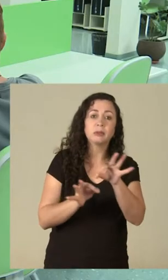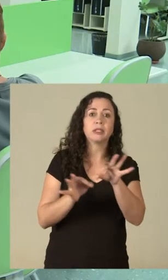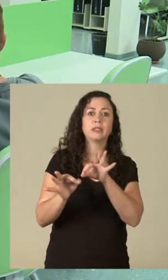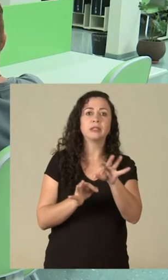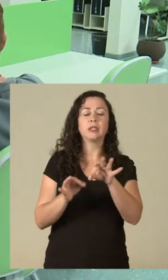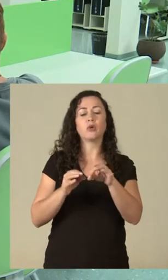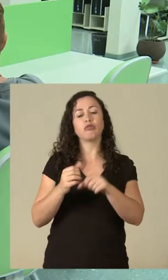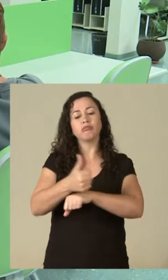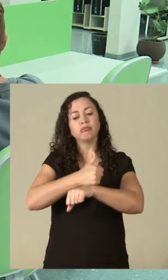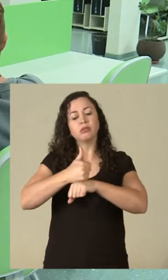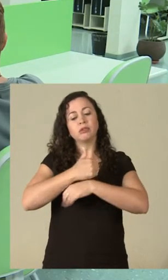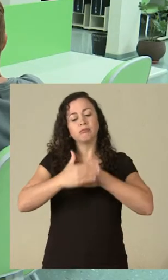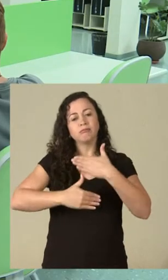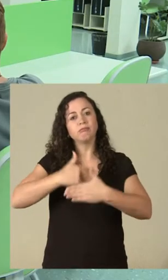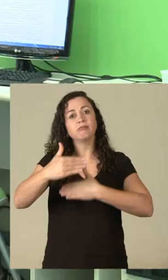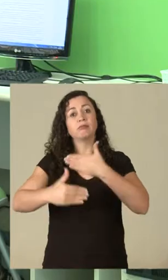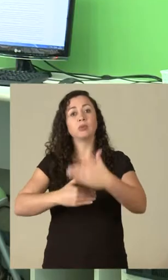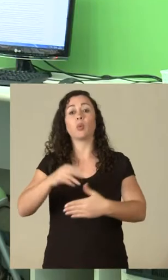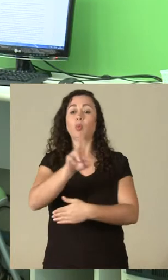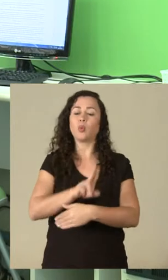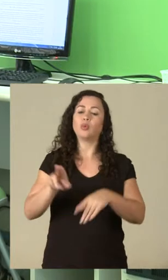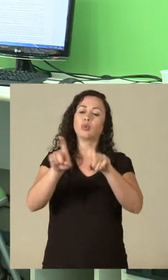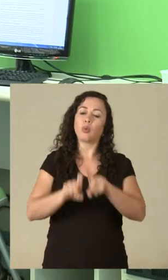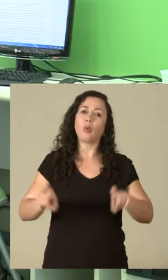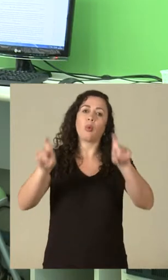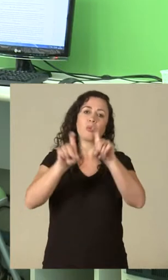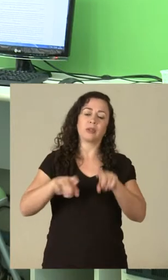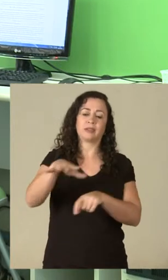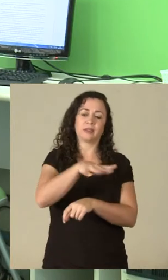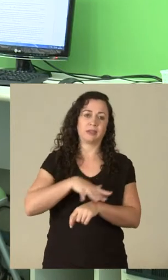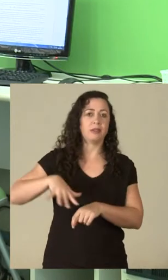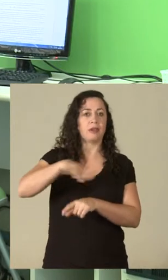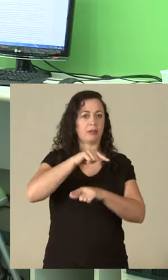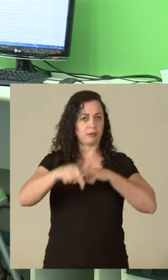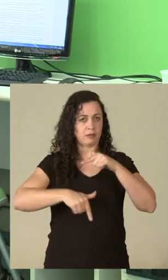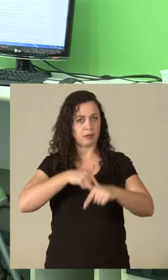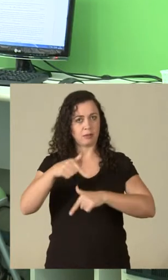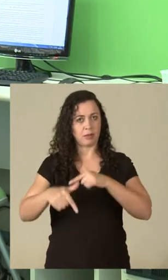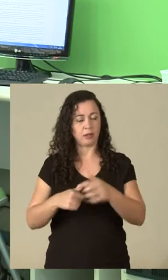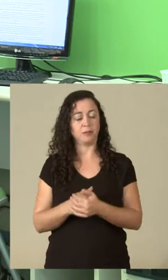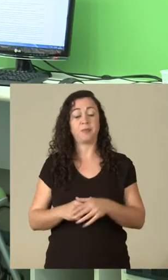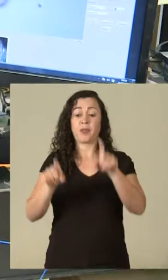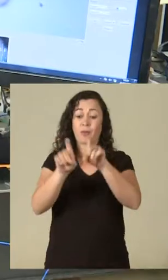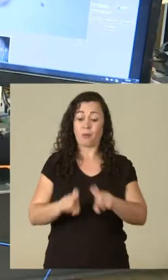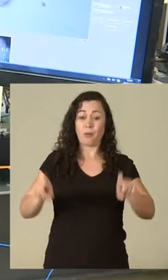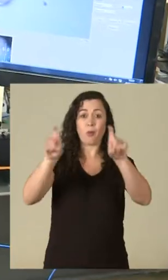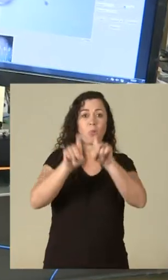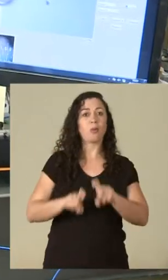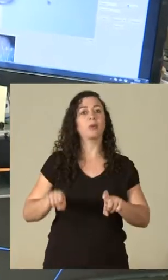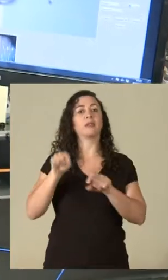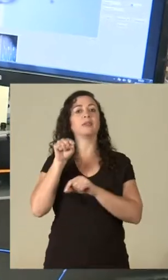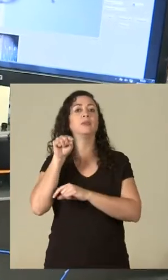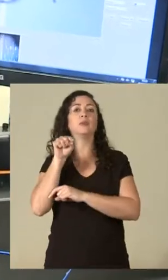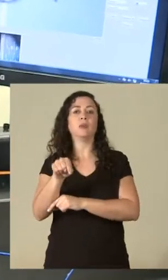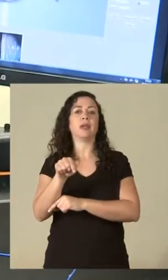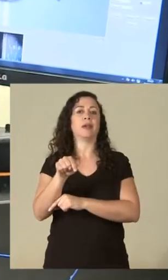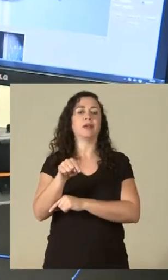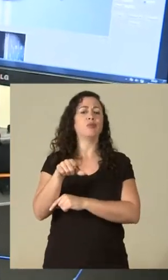associadas ao uso de computação dentro do mercado de trabalho. A computação, no geral, não é uma área